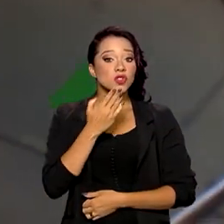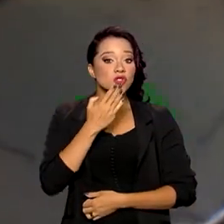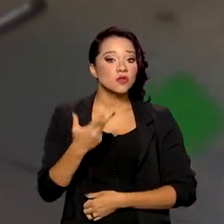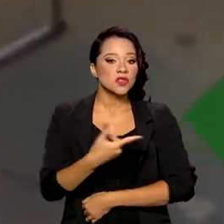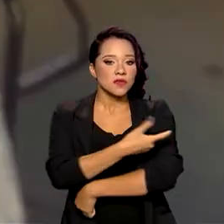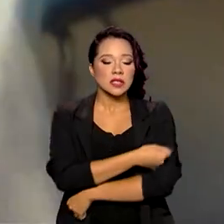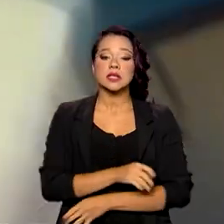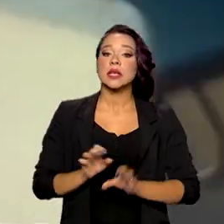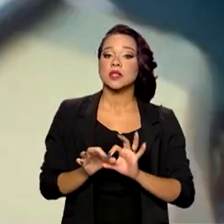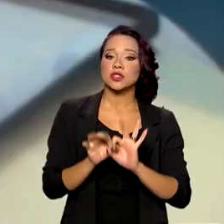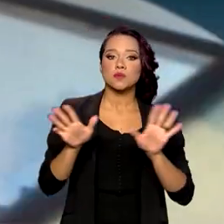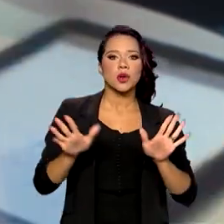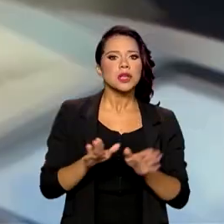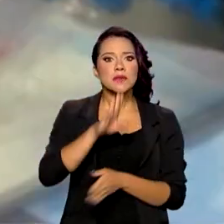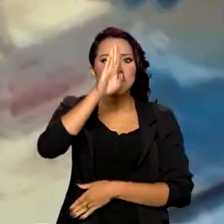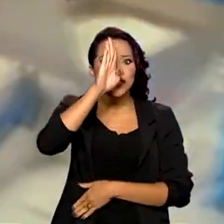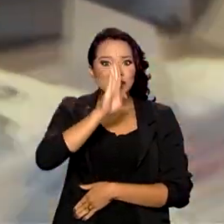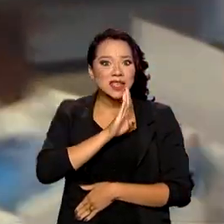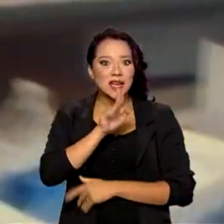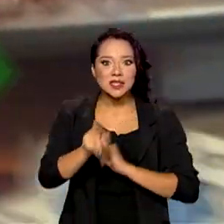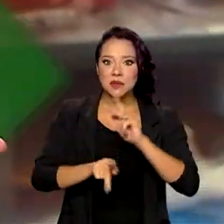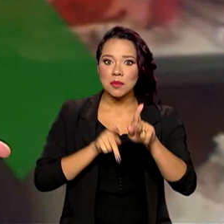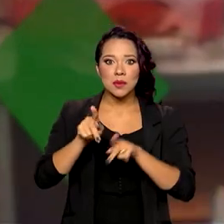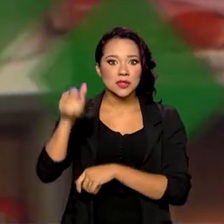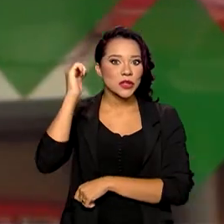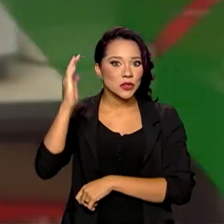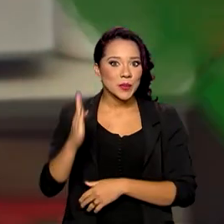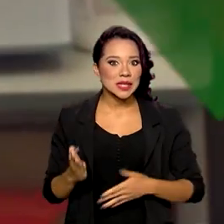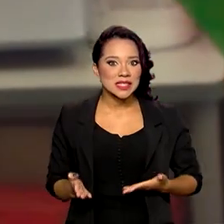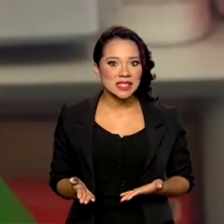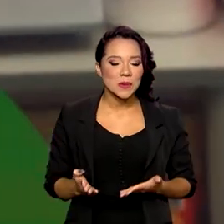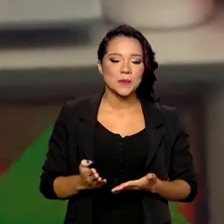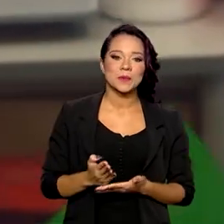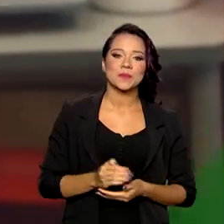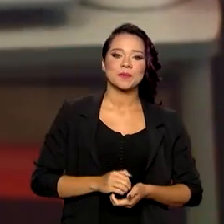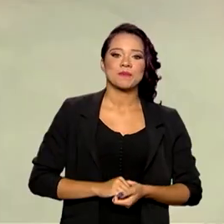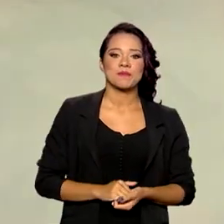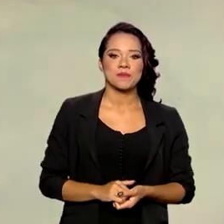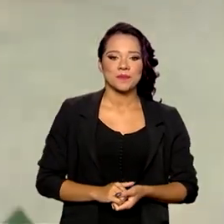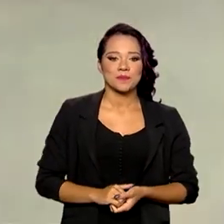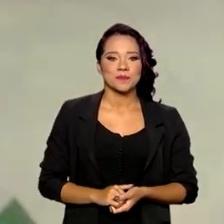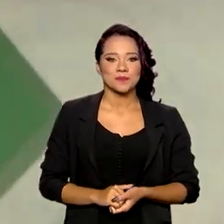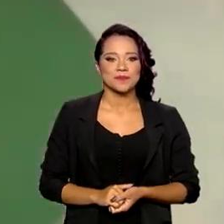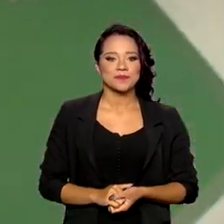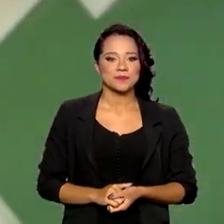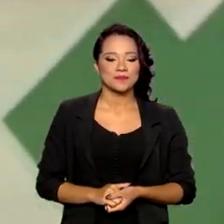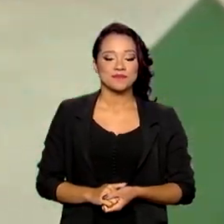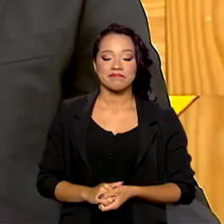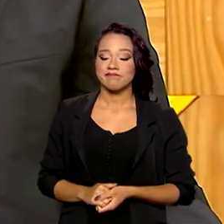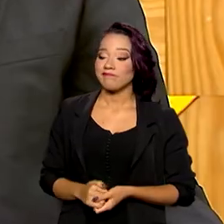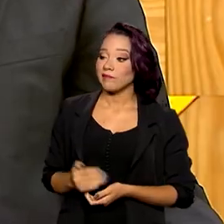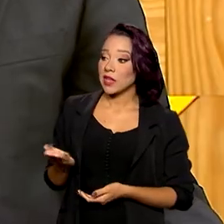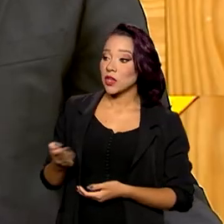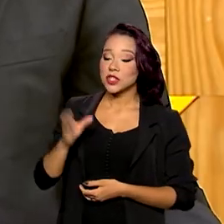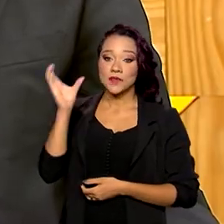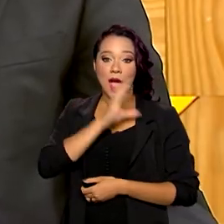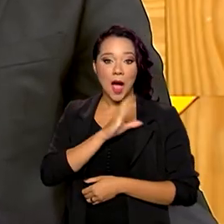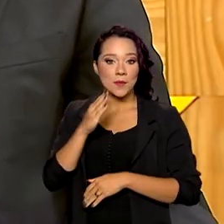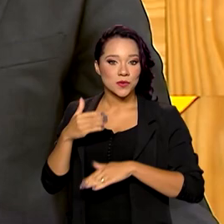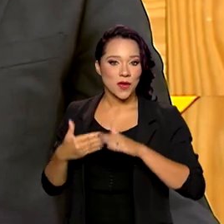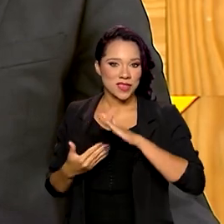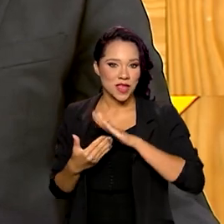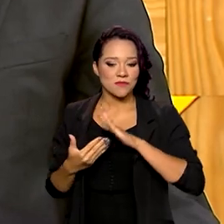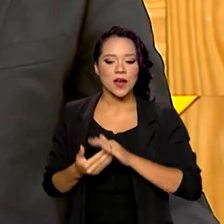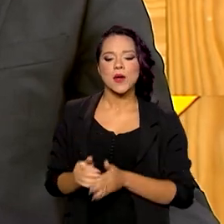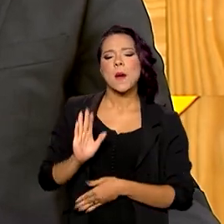disponíveis gratuitamente para a população brasileira no nosso programa de imunizações. Ministro, a vai para um rápido intervalo, mas